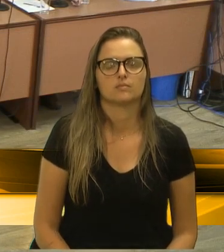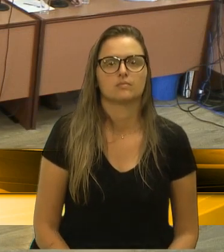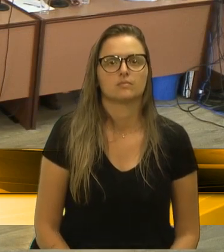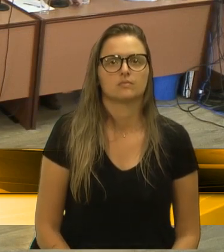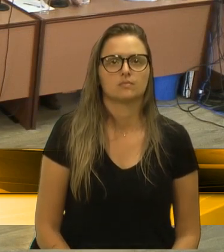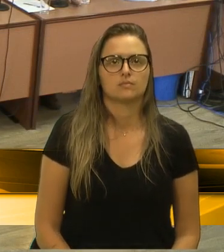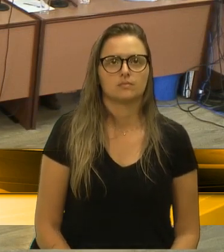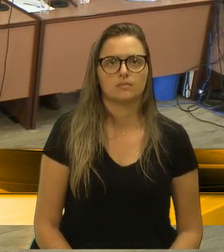Bem, então, partimos para o encaminhamento.